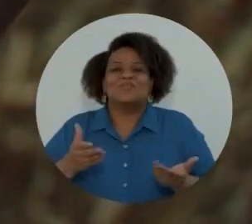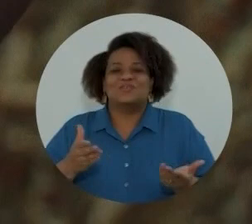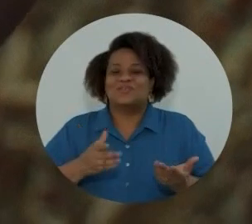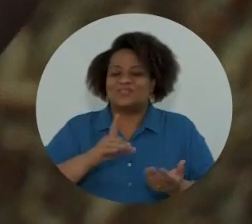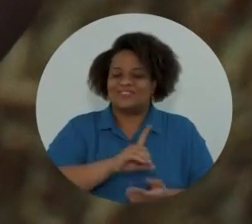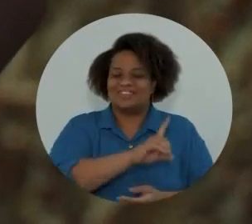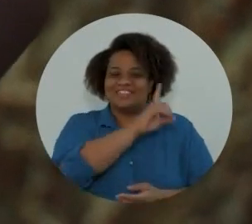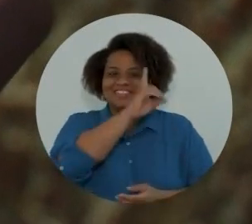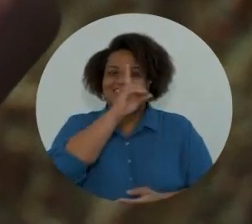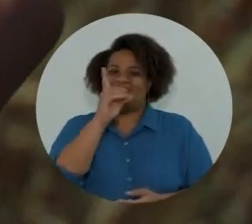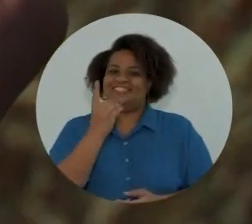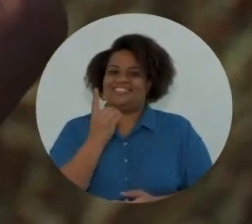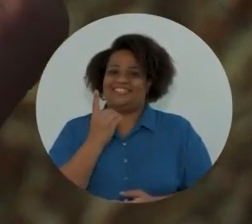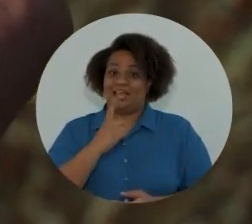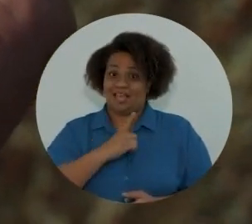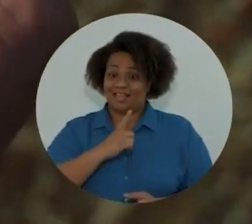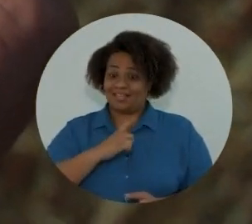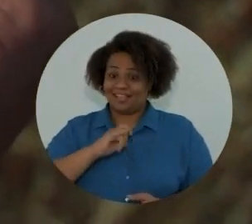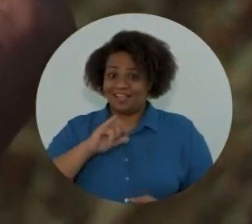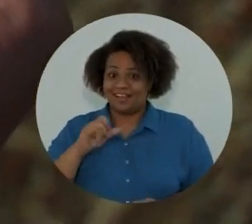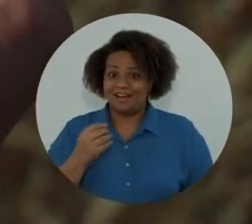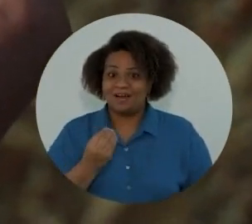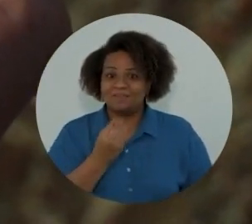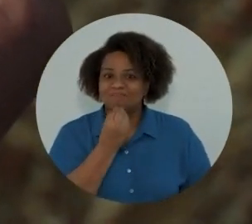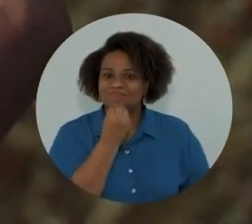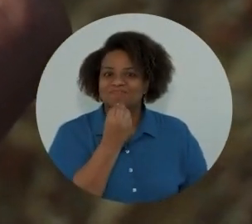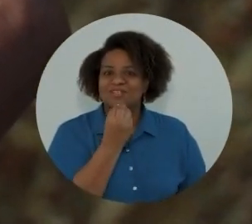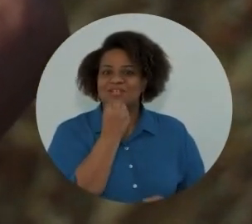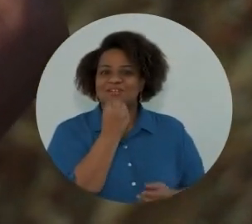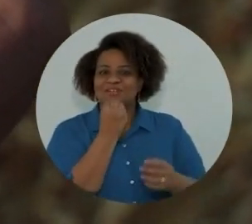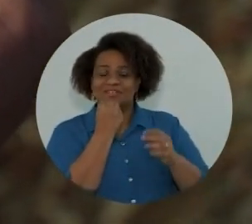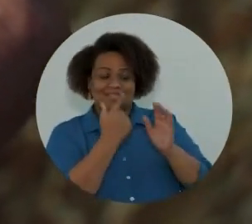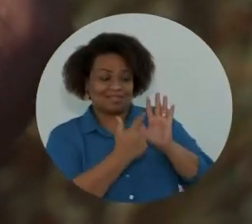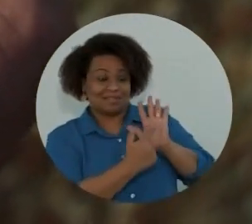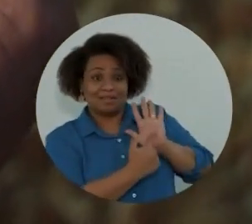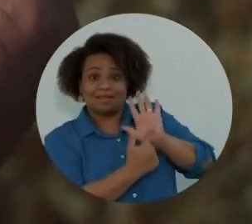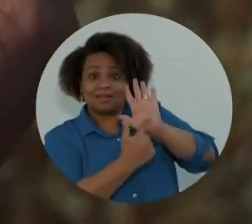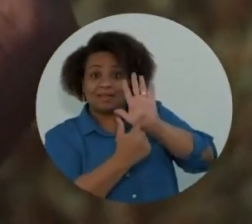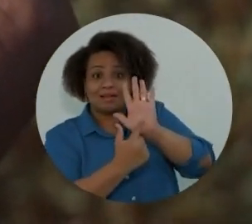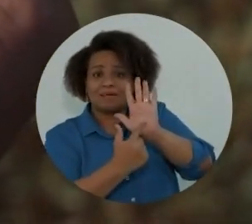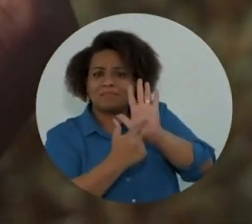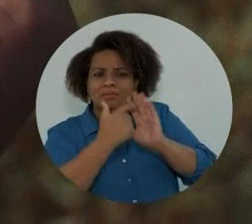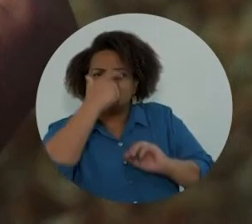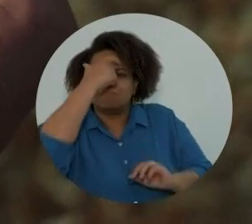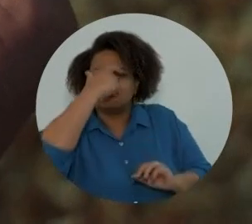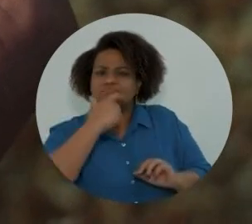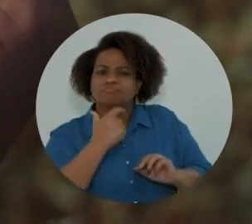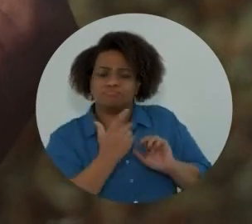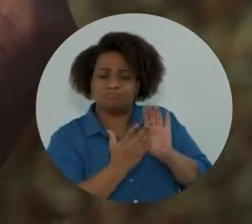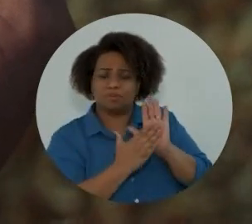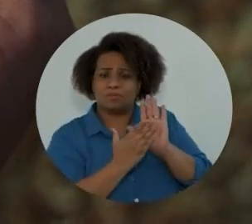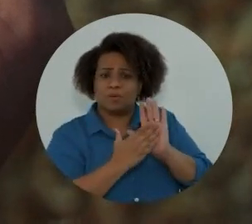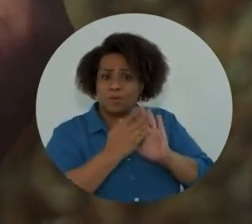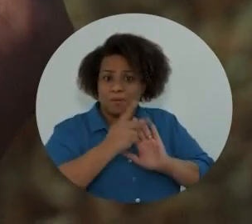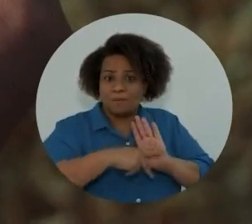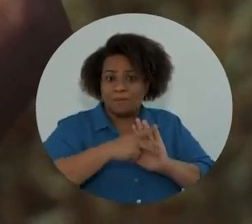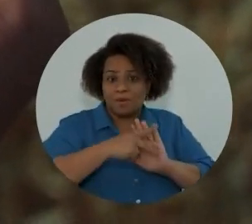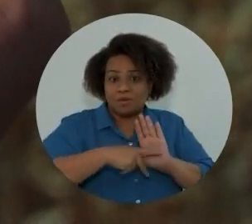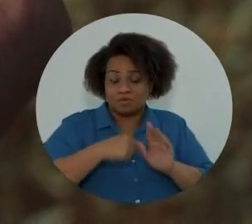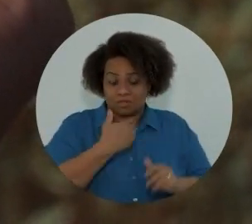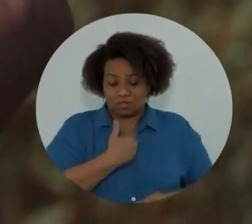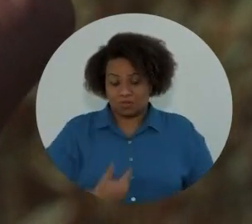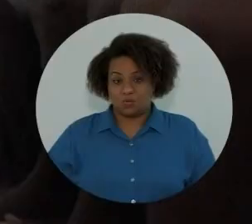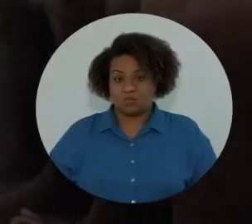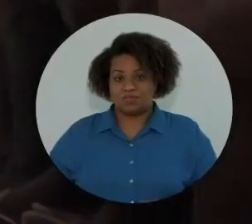a oportunidade de apresentar minha candidatura ao